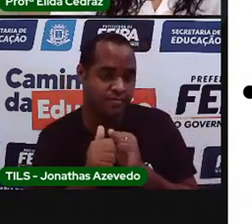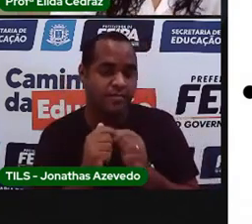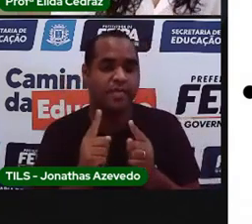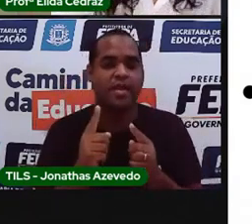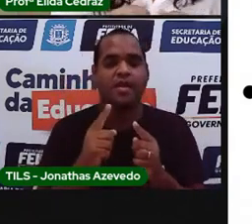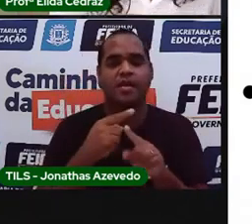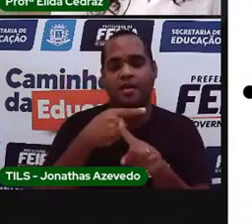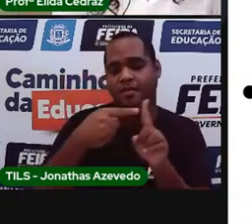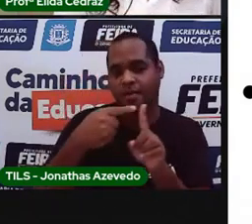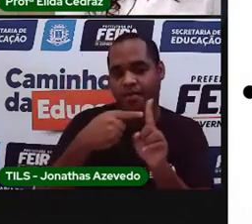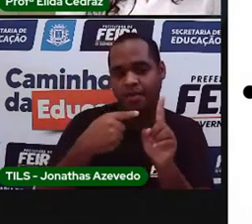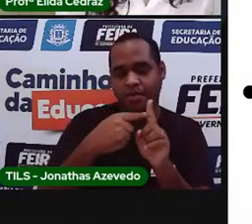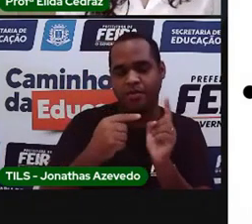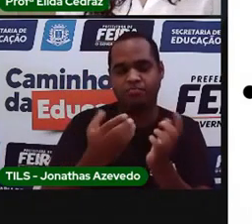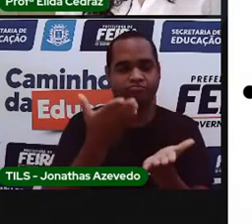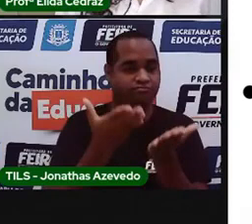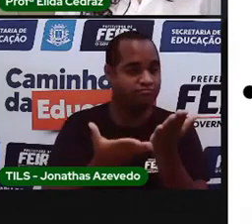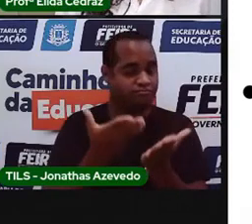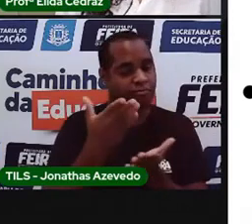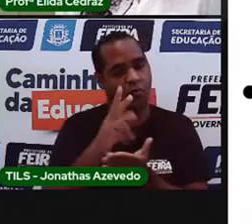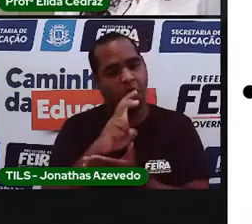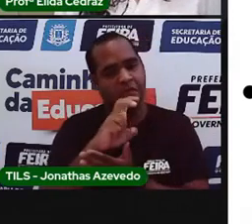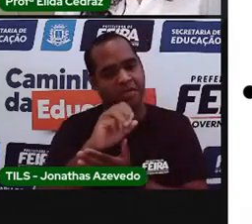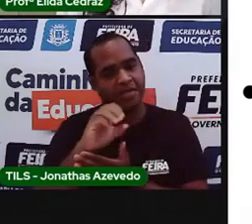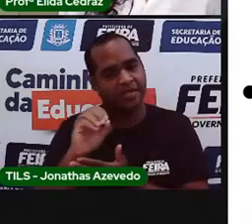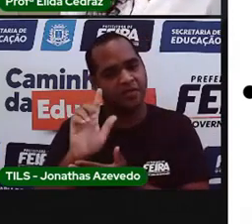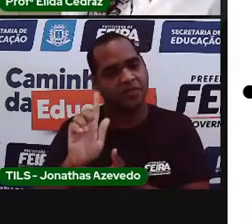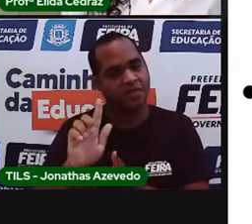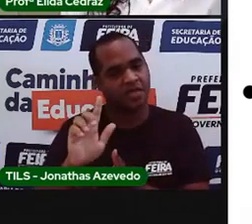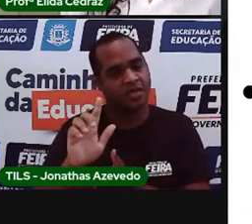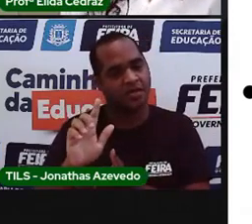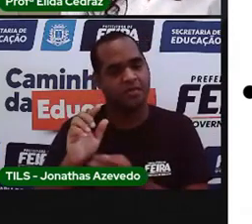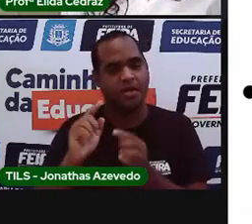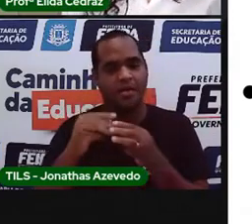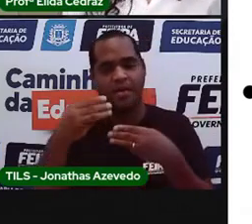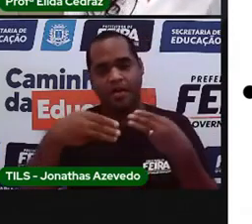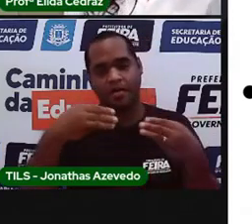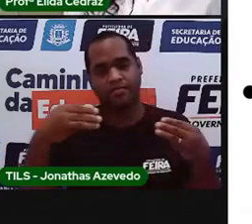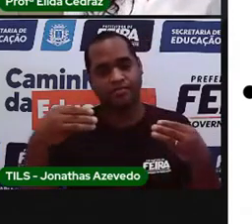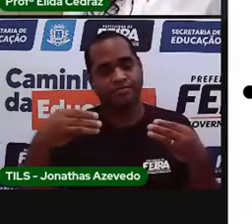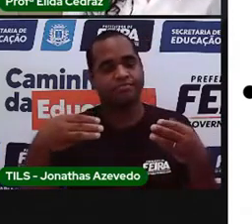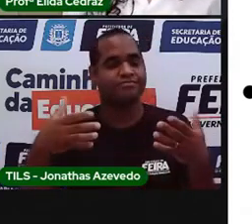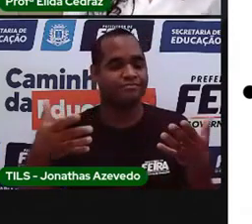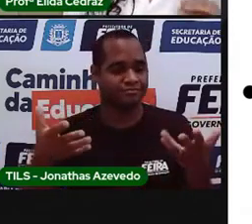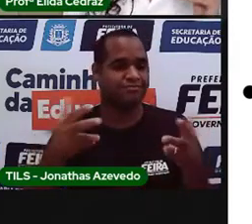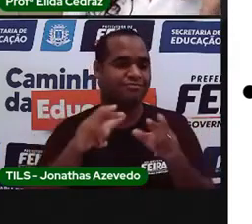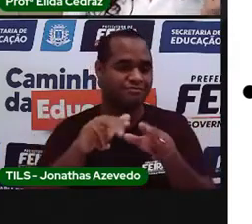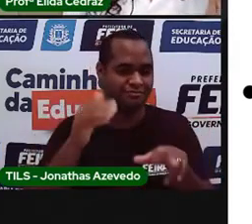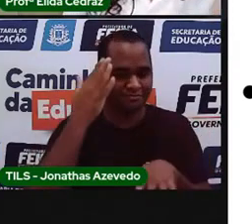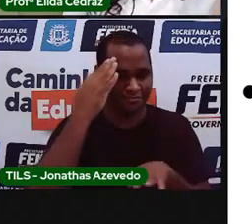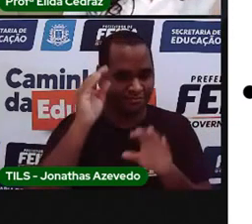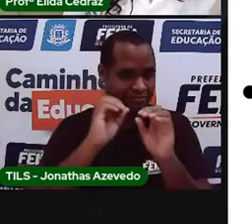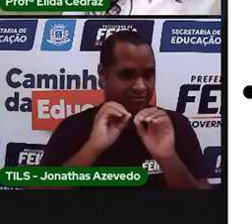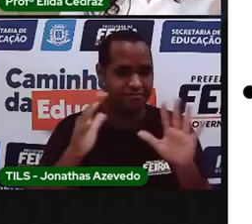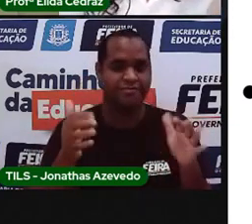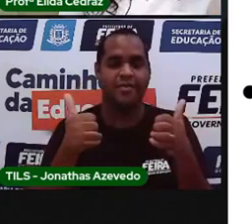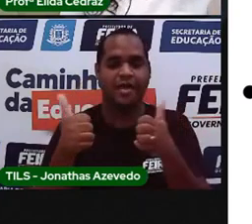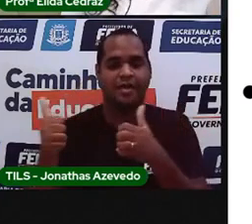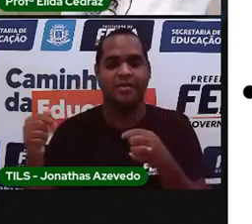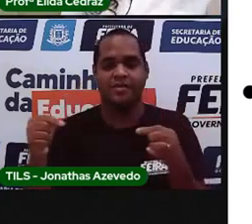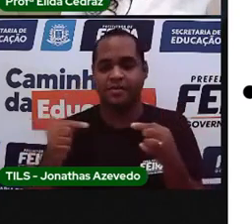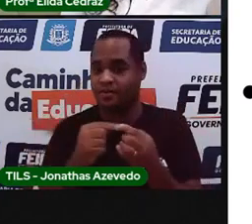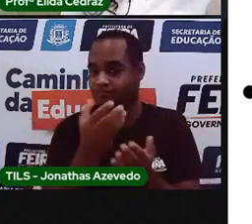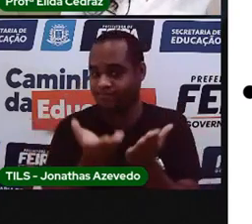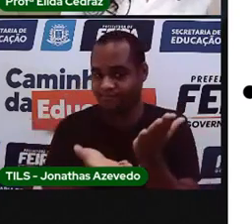meio quilo ou quinhentos gramas de macarrão. Entendeu? Eles são colocados